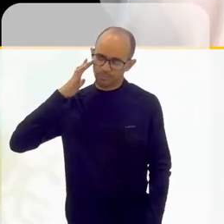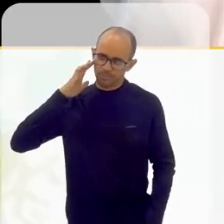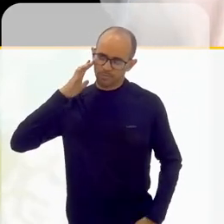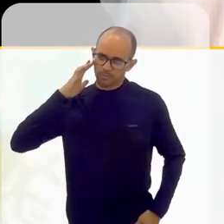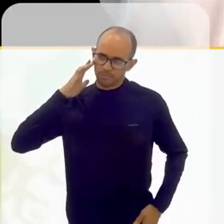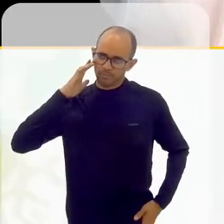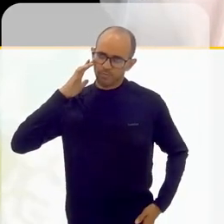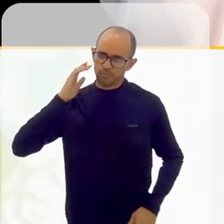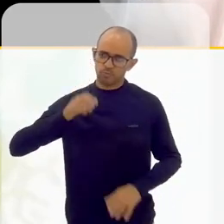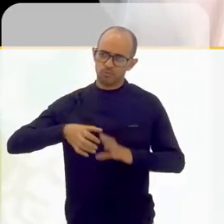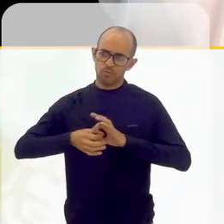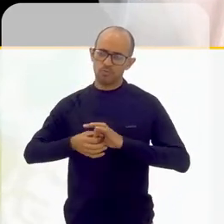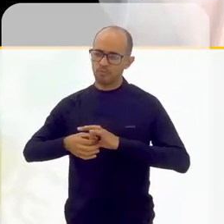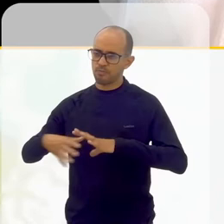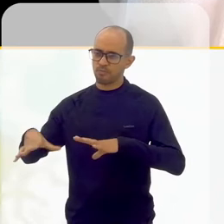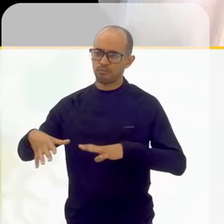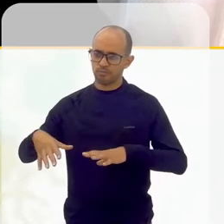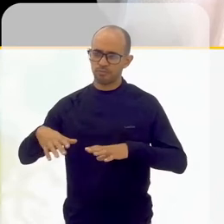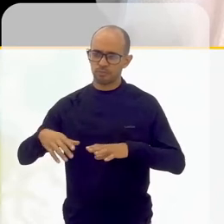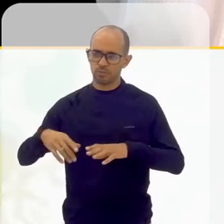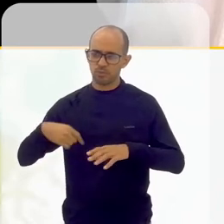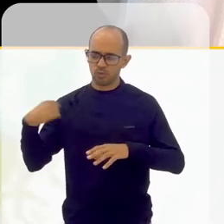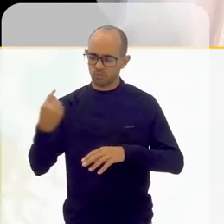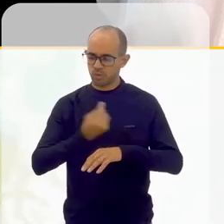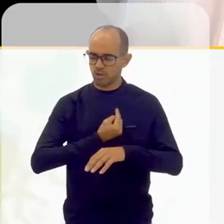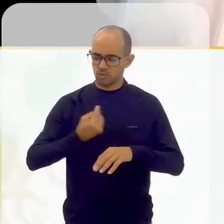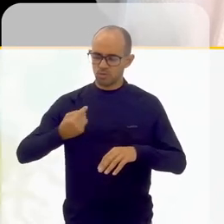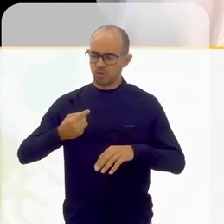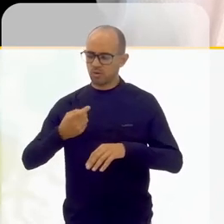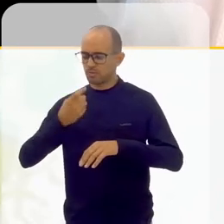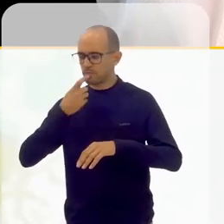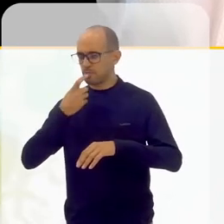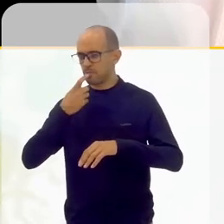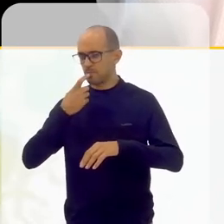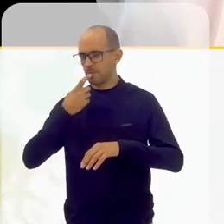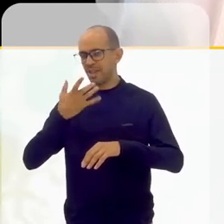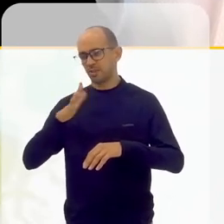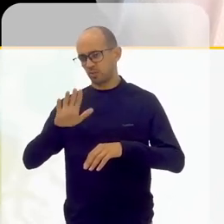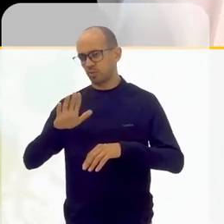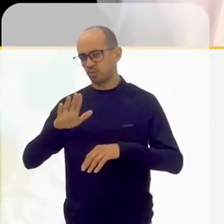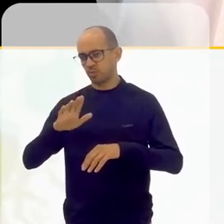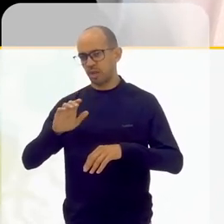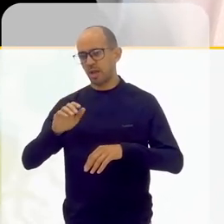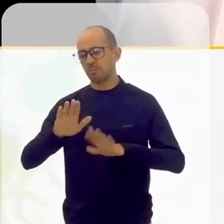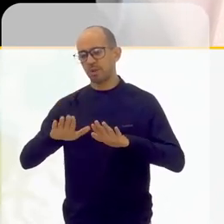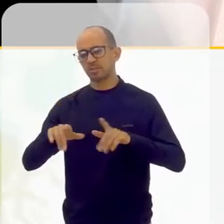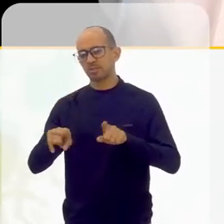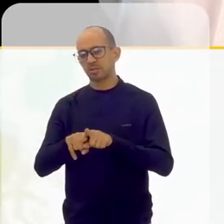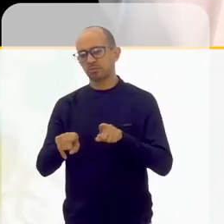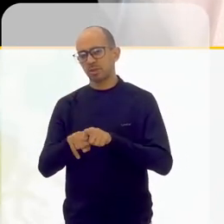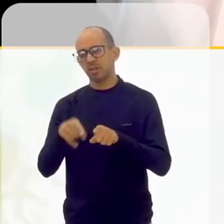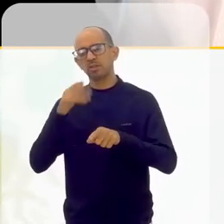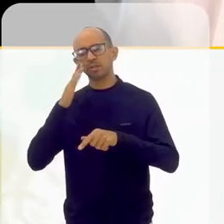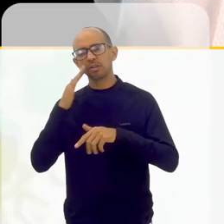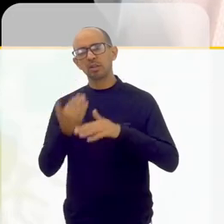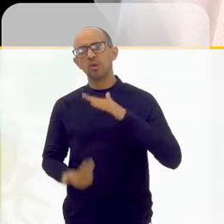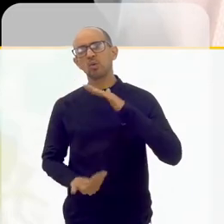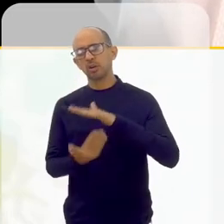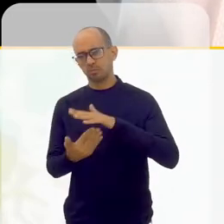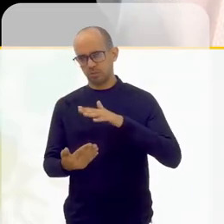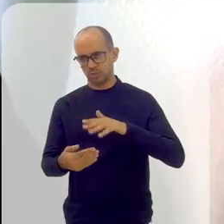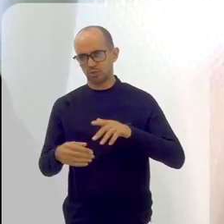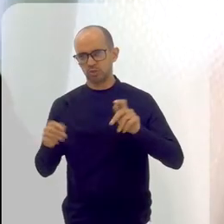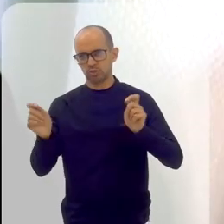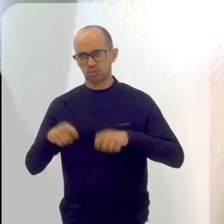está aberto aquilo que está à nossa volta, mas ao mesmo tempo entender os nossos limites. Eu posso ir até determinado